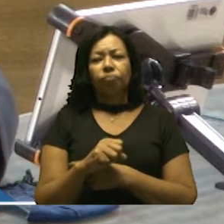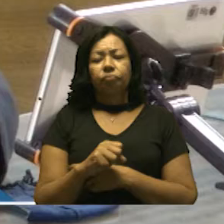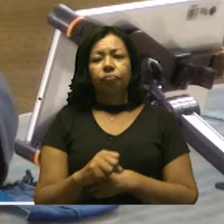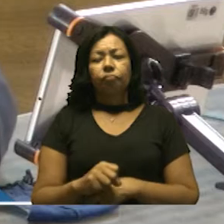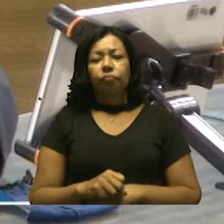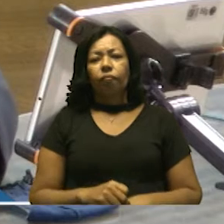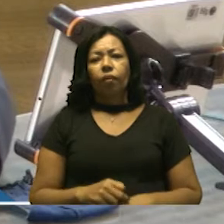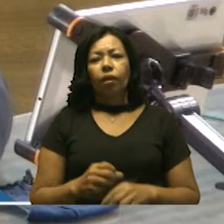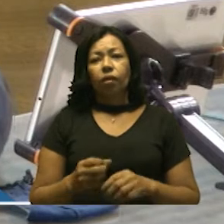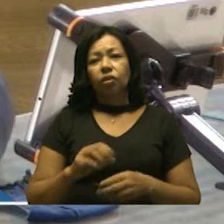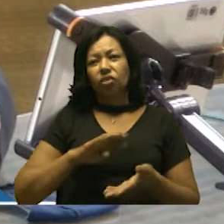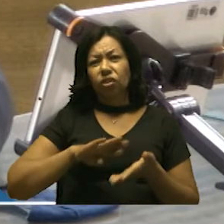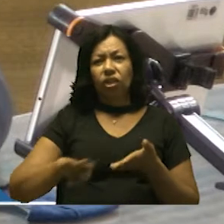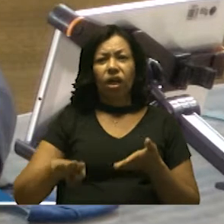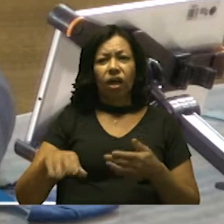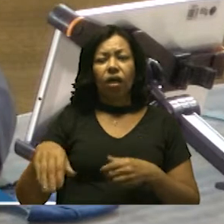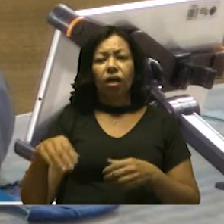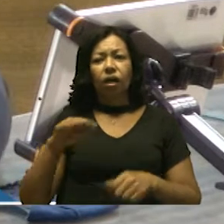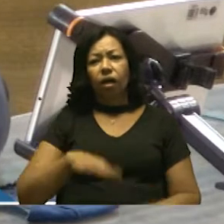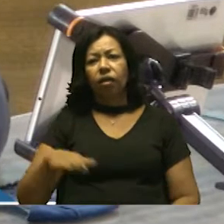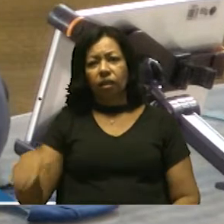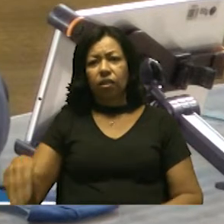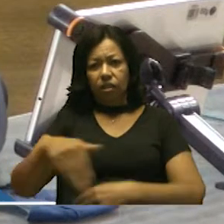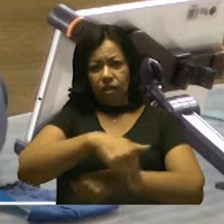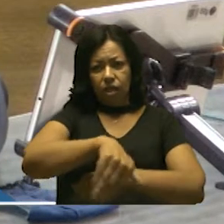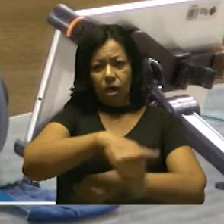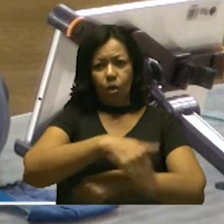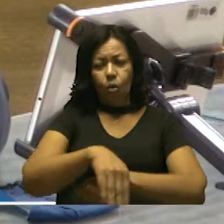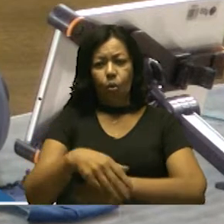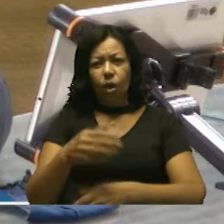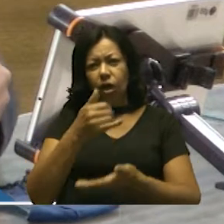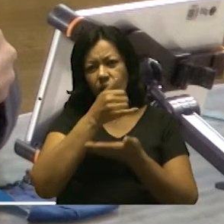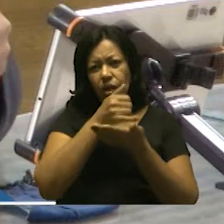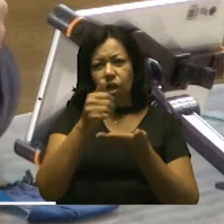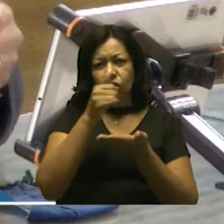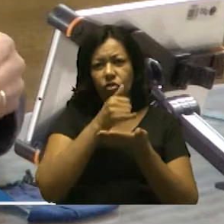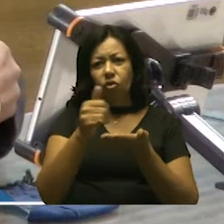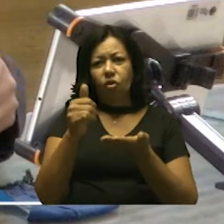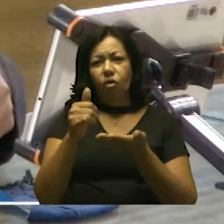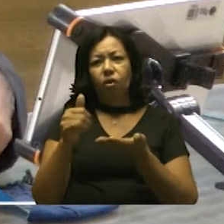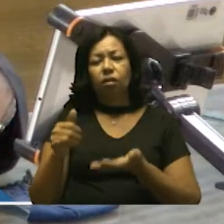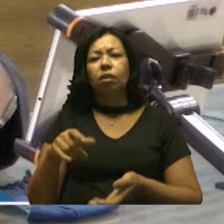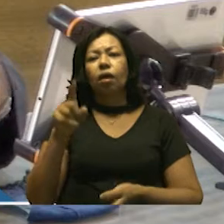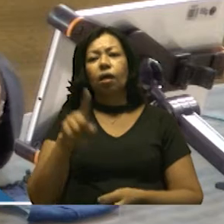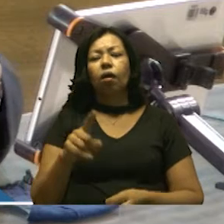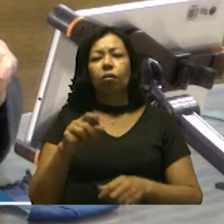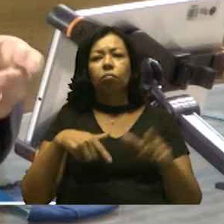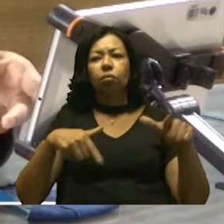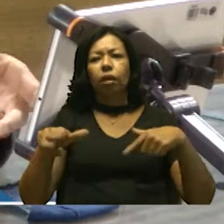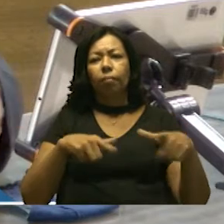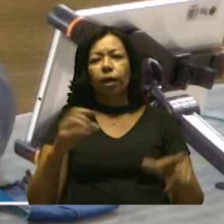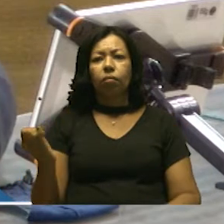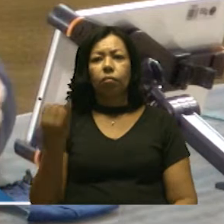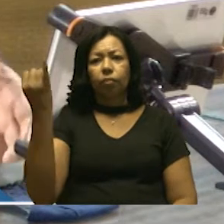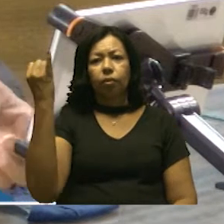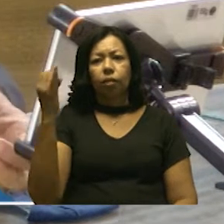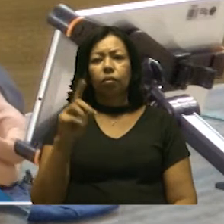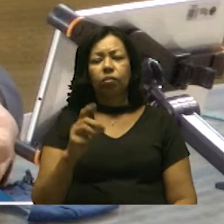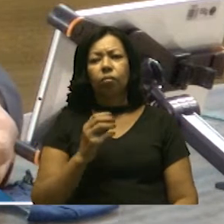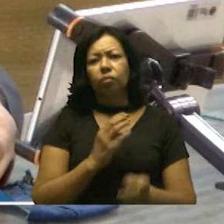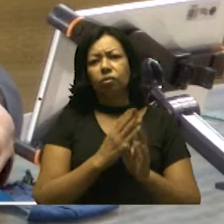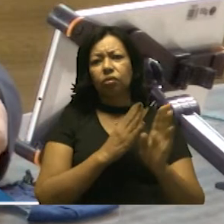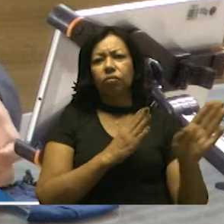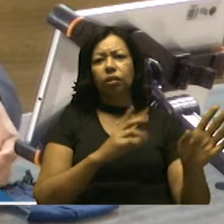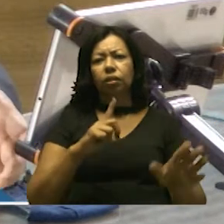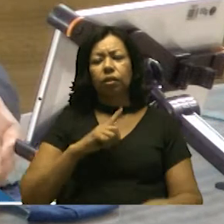retirar a criança da marginalidade, é retirar as crianças das drogas, eu acho que um trabalho fundamental, não por apenas os dois desfiles que tem